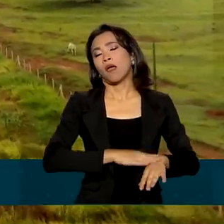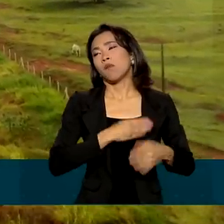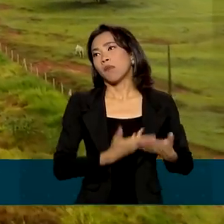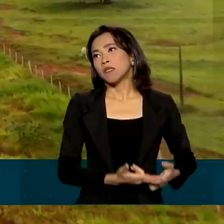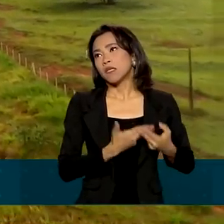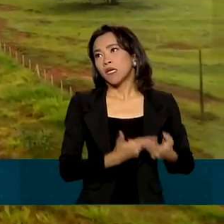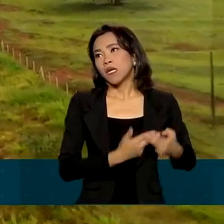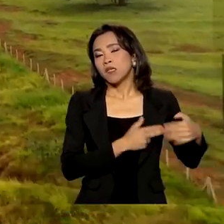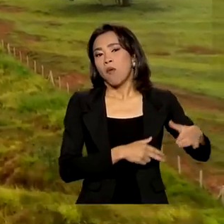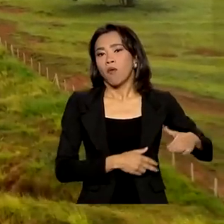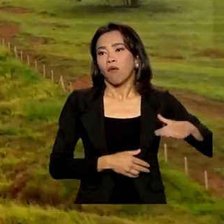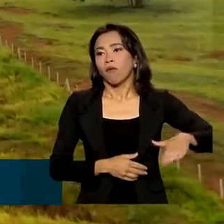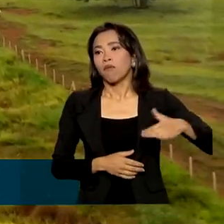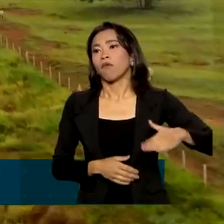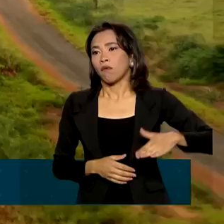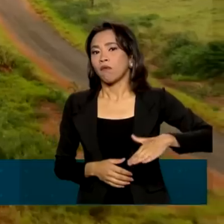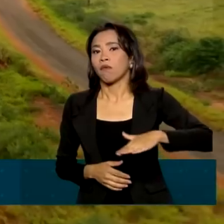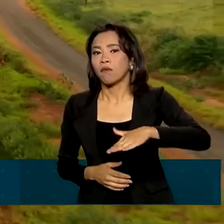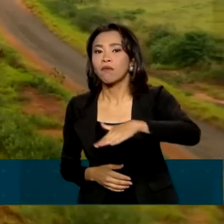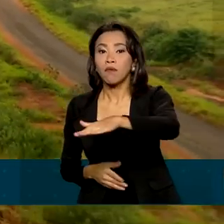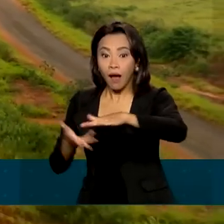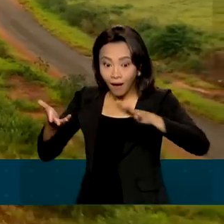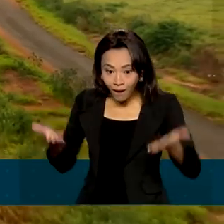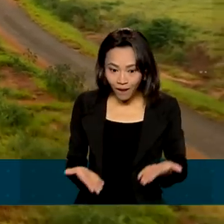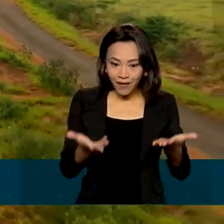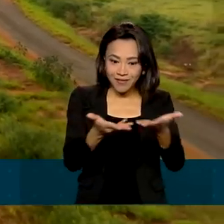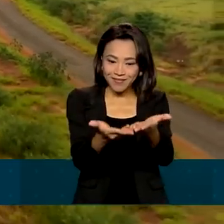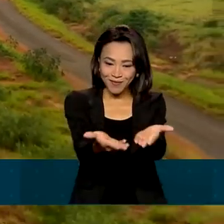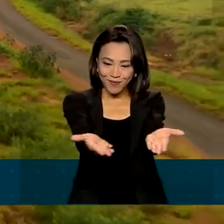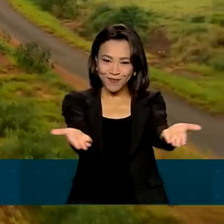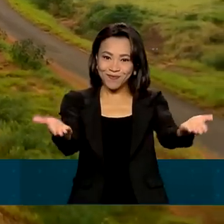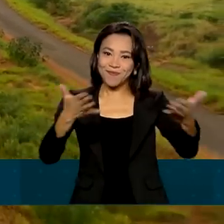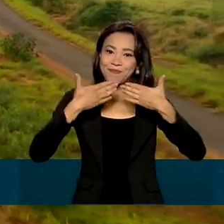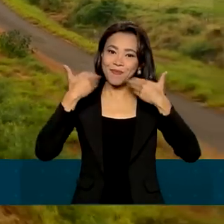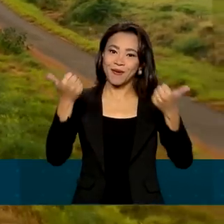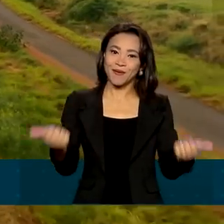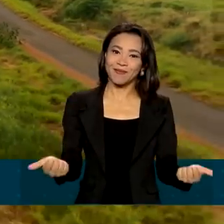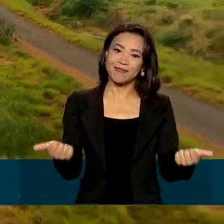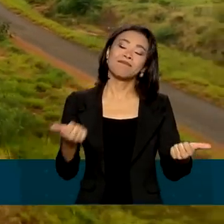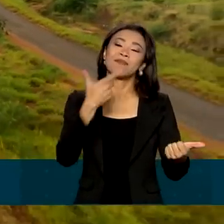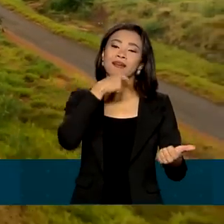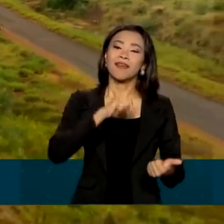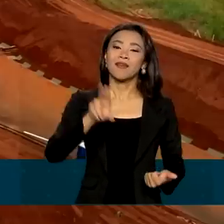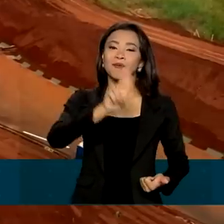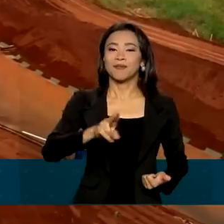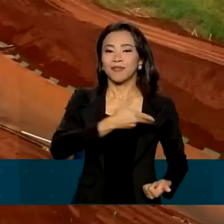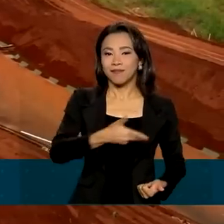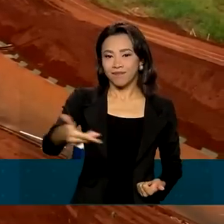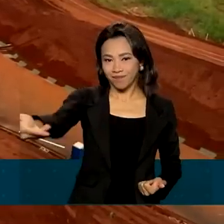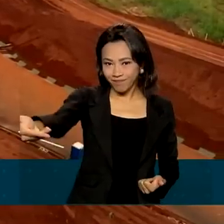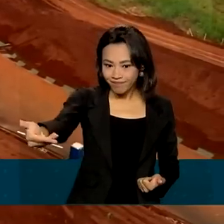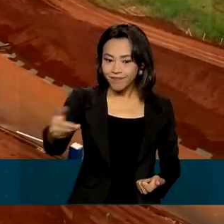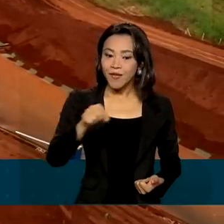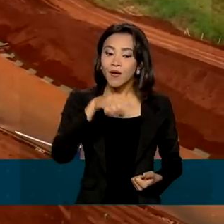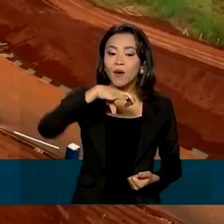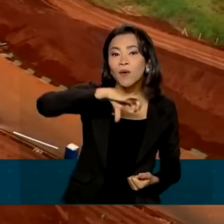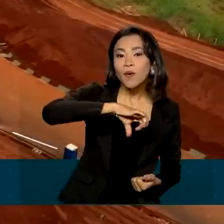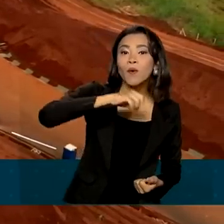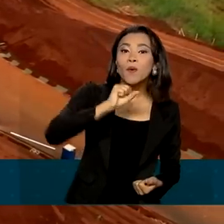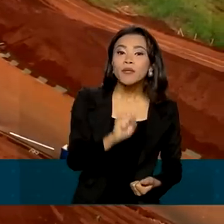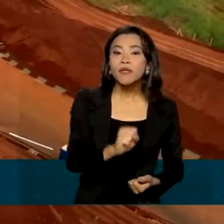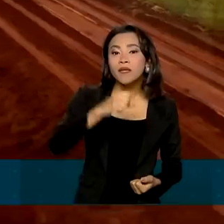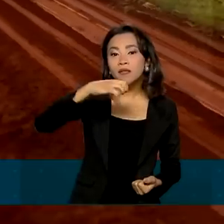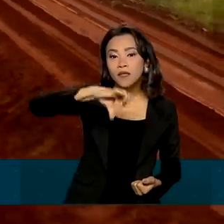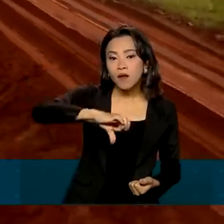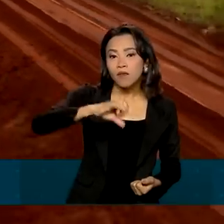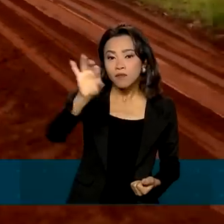paciência para percorrê-los. Agora, tudo vai melhorar para quem passa por aqui. 89% do